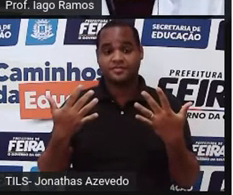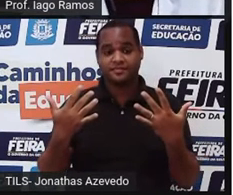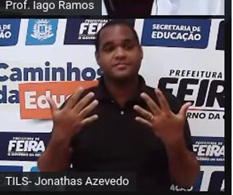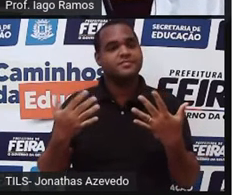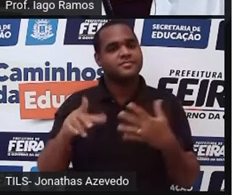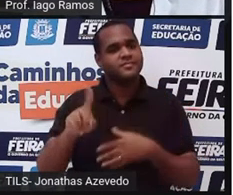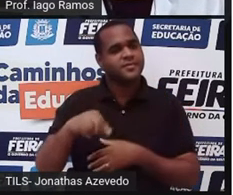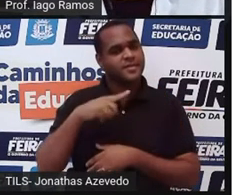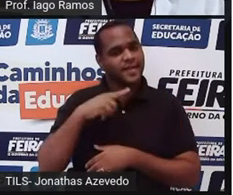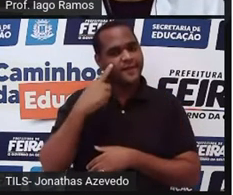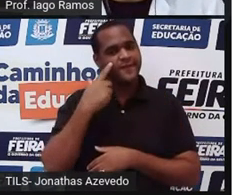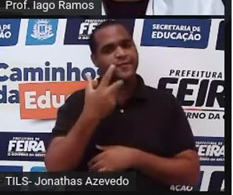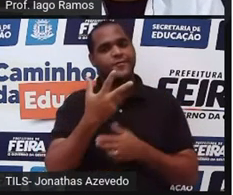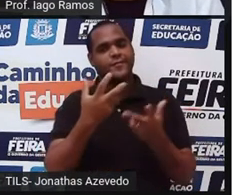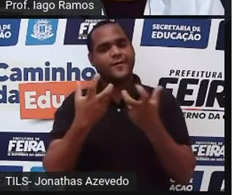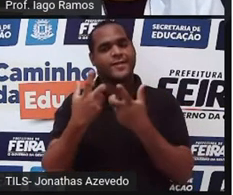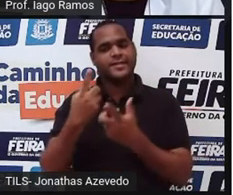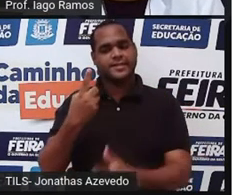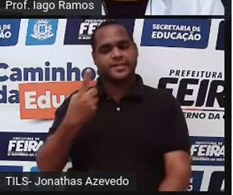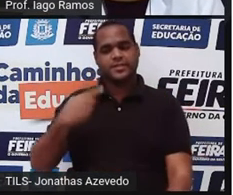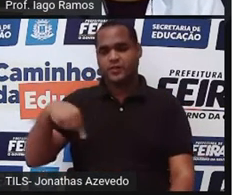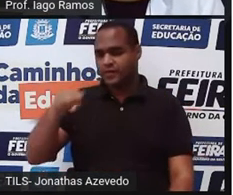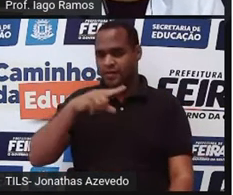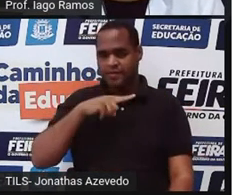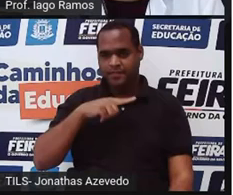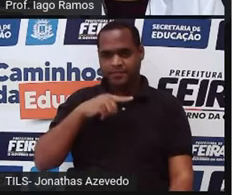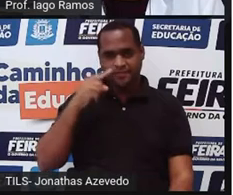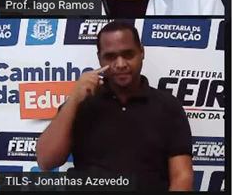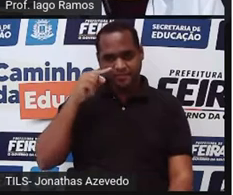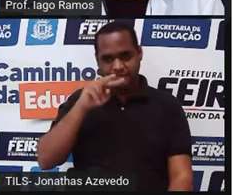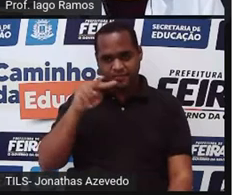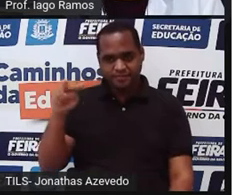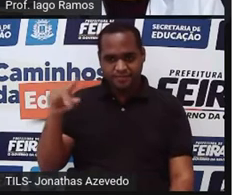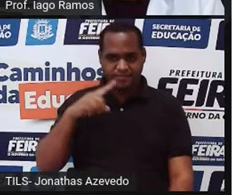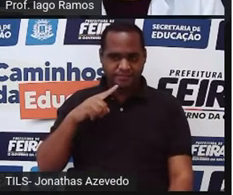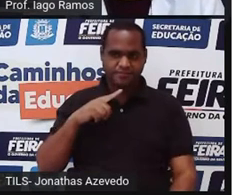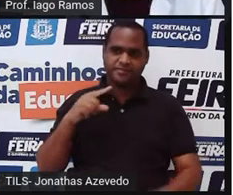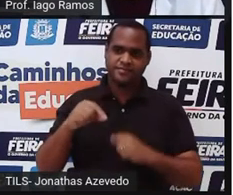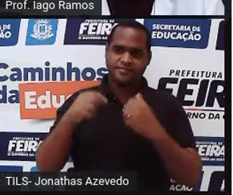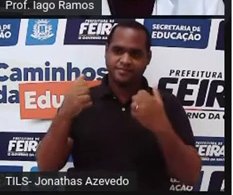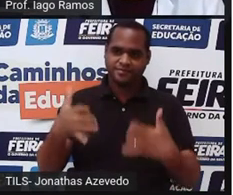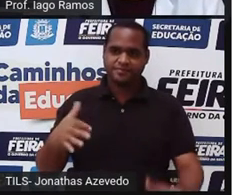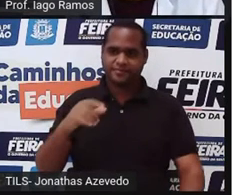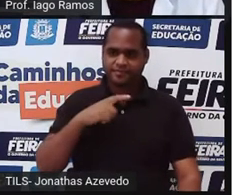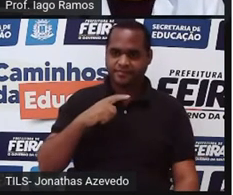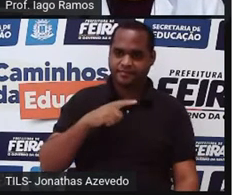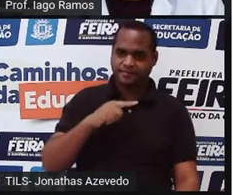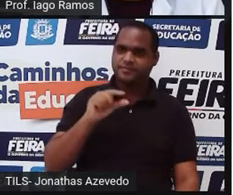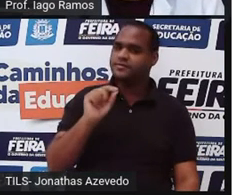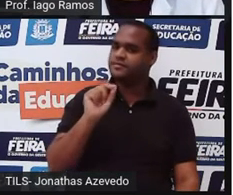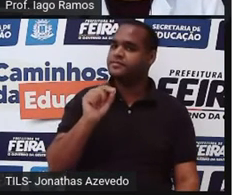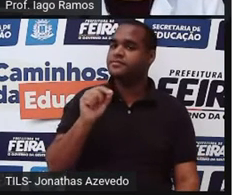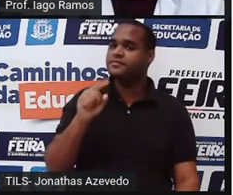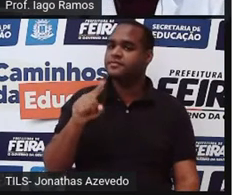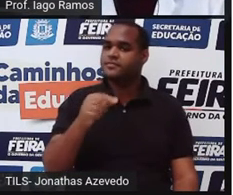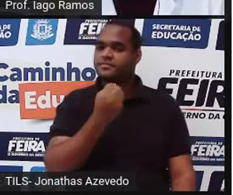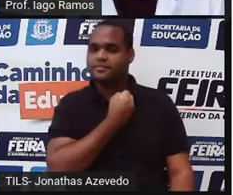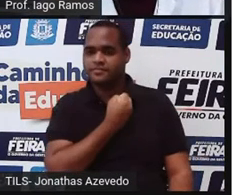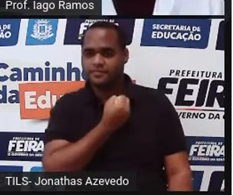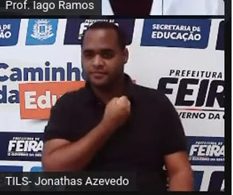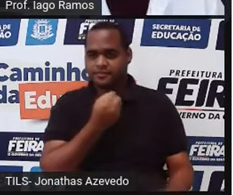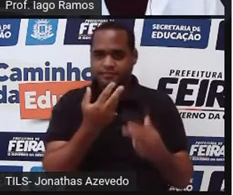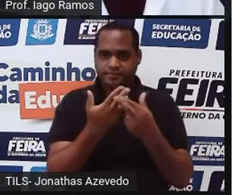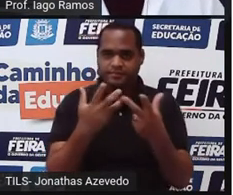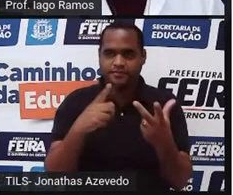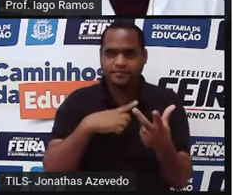A gente viu, né, na última aula, que os números que a gente já estudou até esse momento aqui